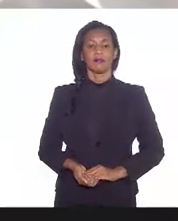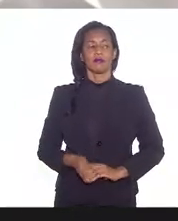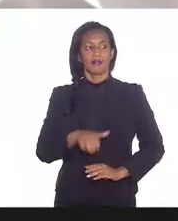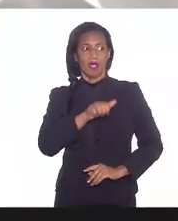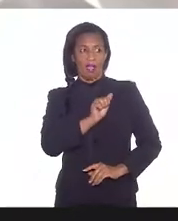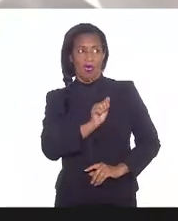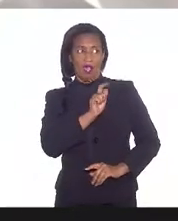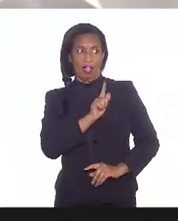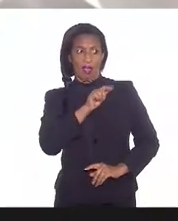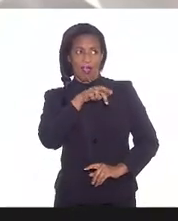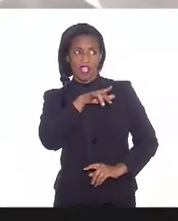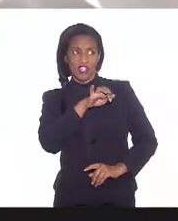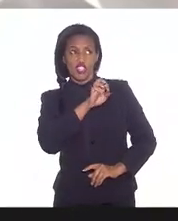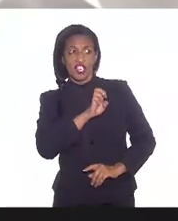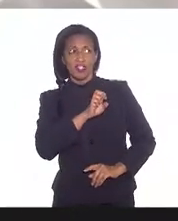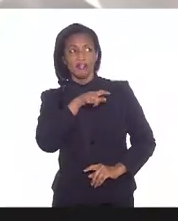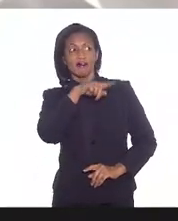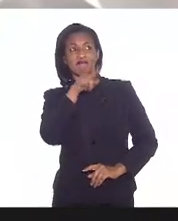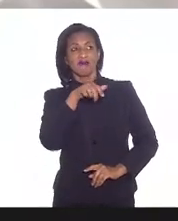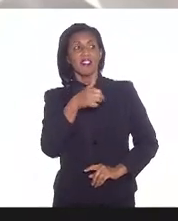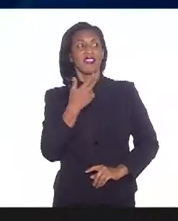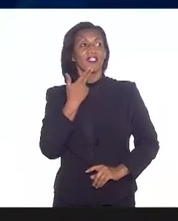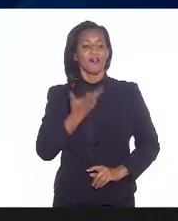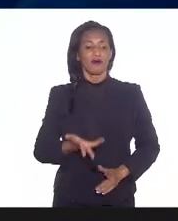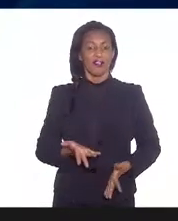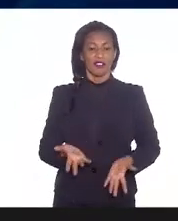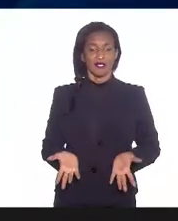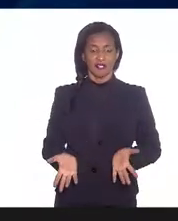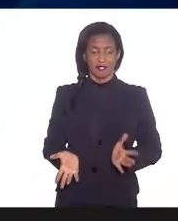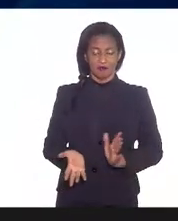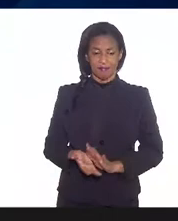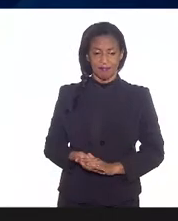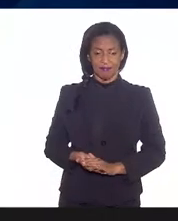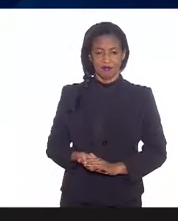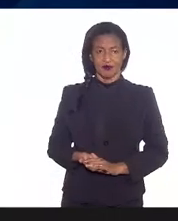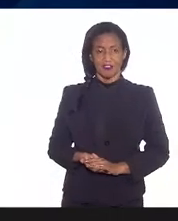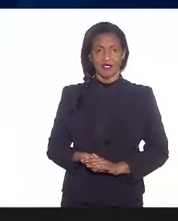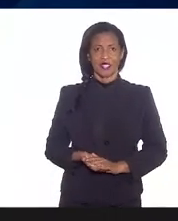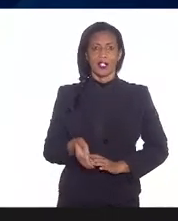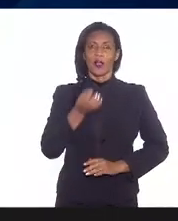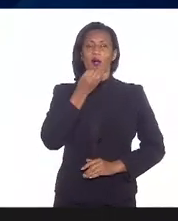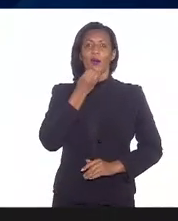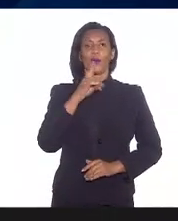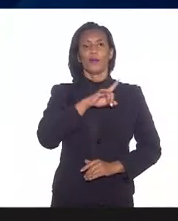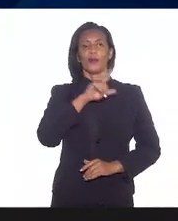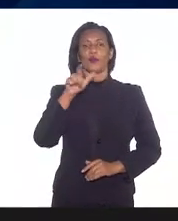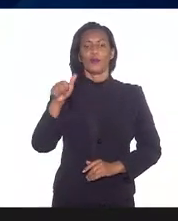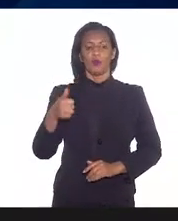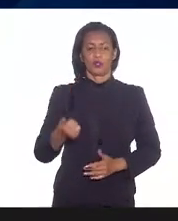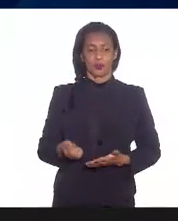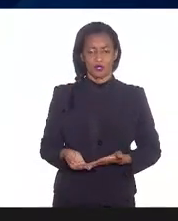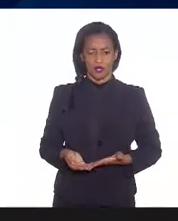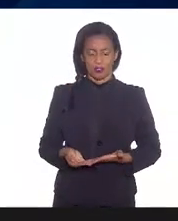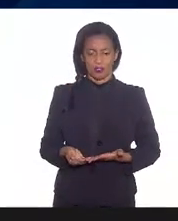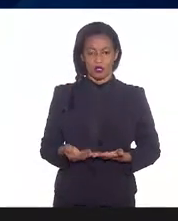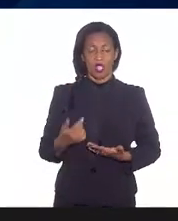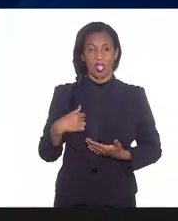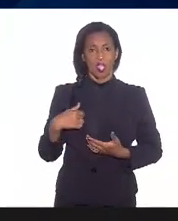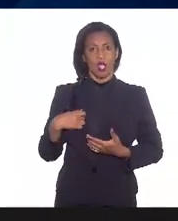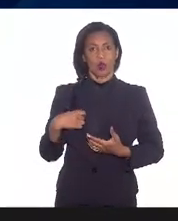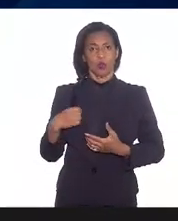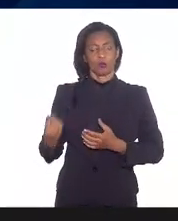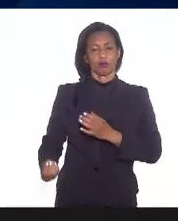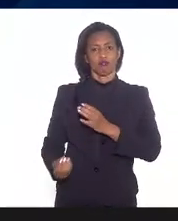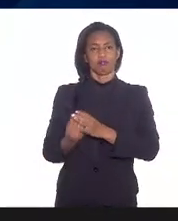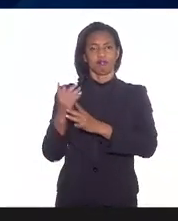Alexandre, quem falará pelo Sindipetro? Eu, boa tarde, bom dia. Eu trouxe uma apresentação para